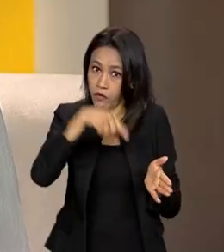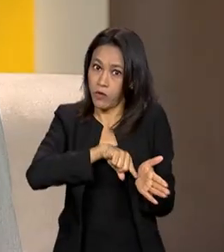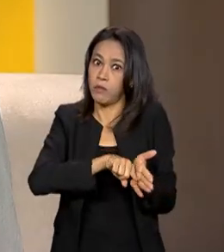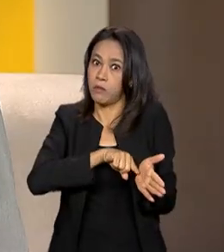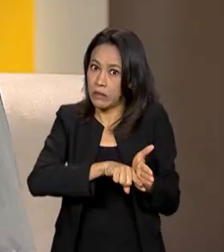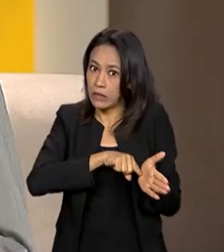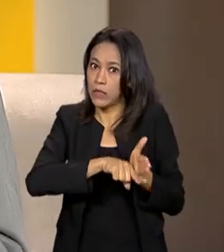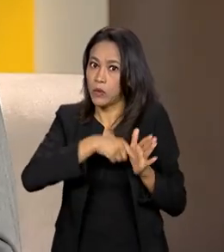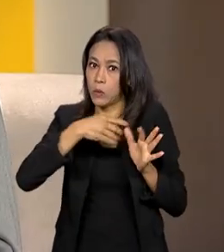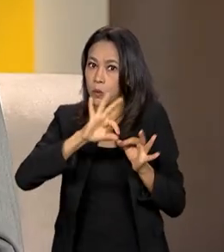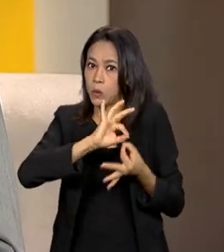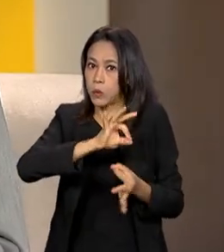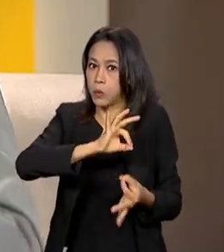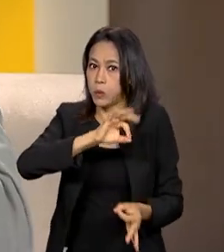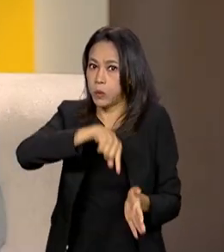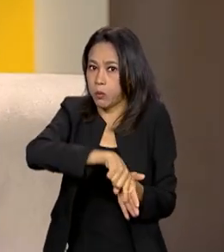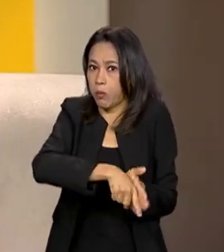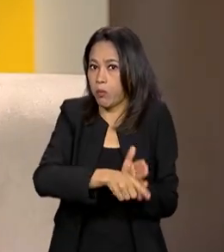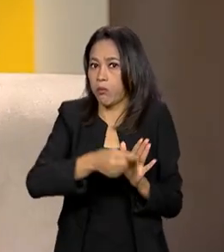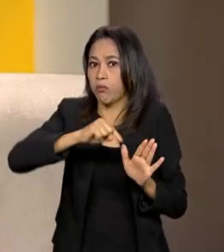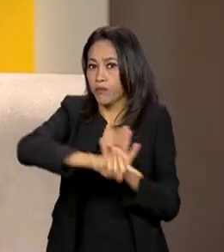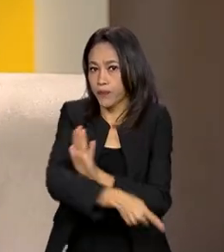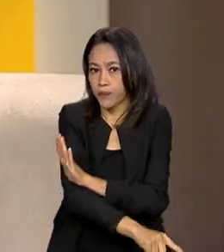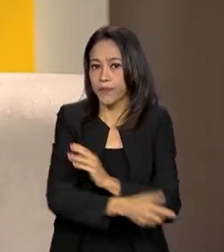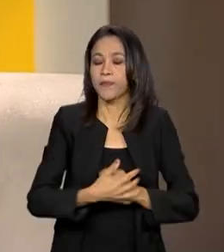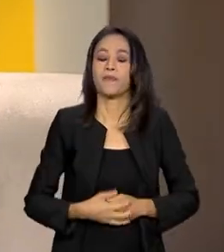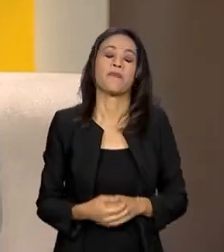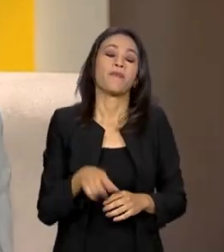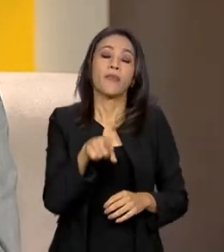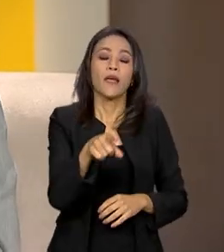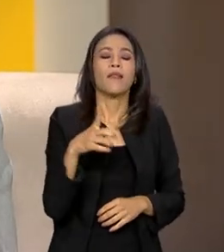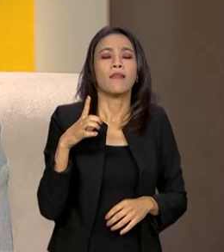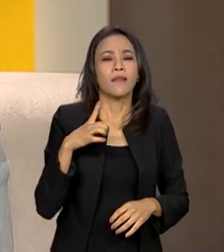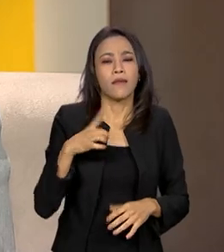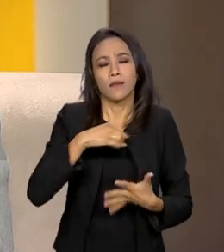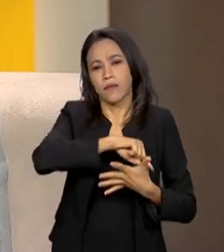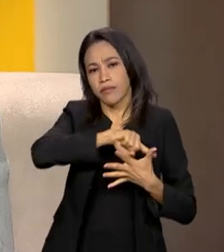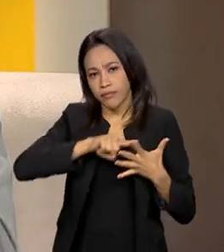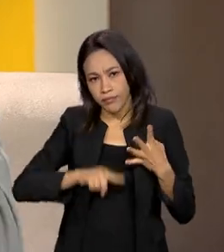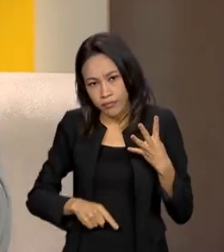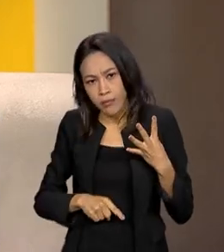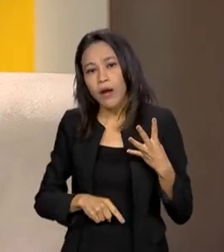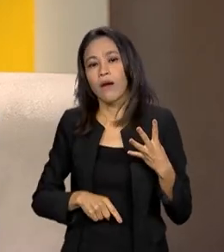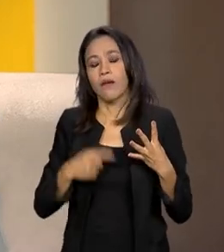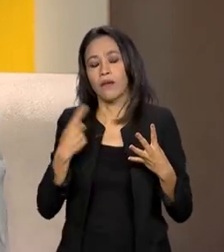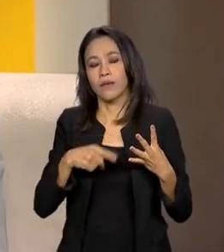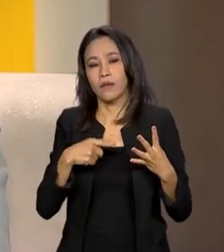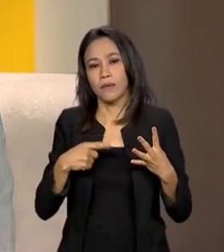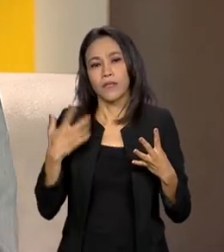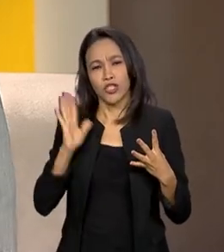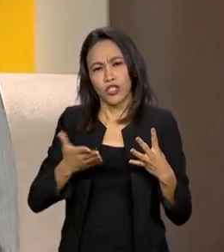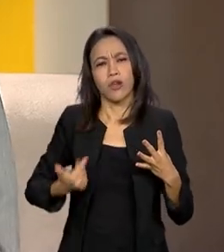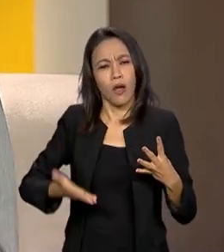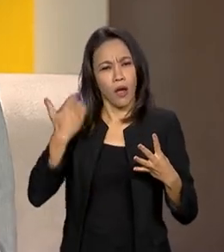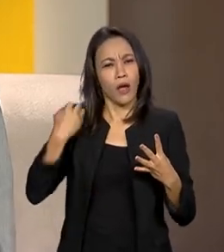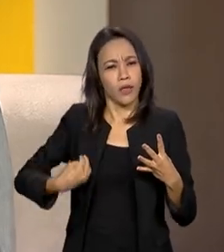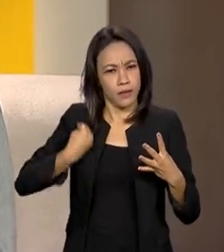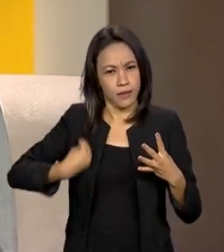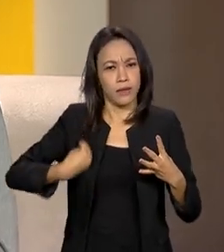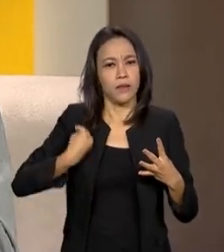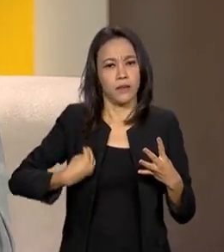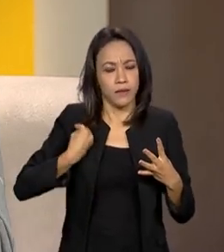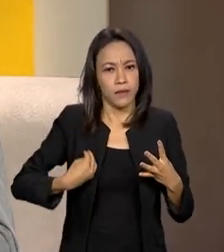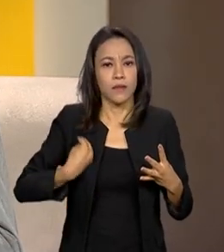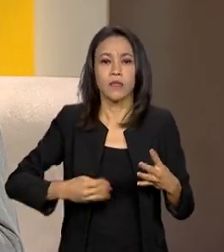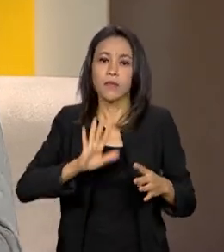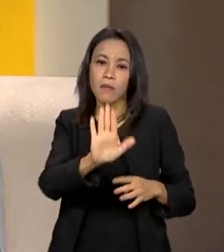indicadores que eles bebem de alguns estudos que já existem como estudos da Organização das Nações Unidas, mas a